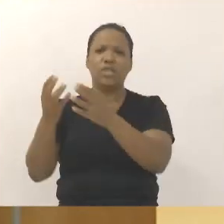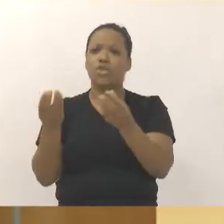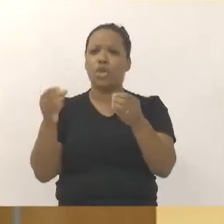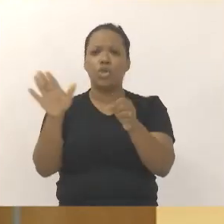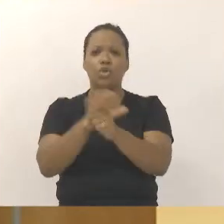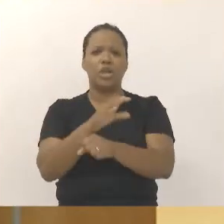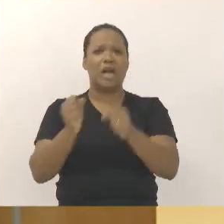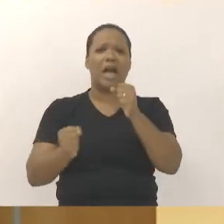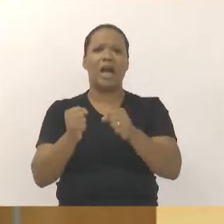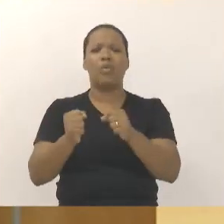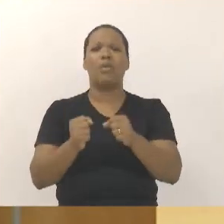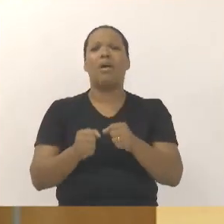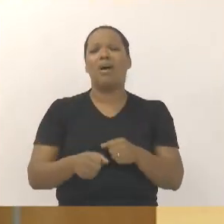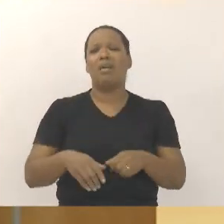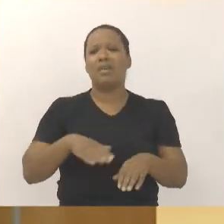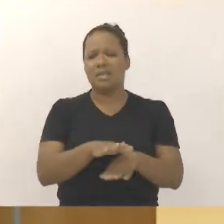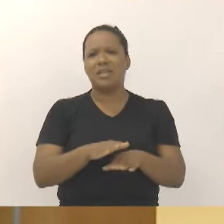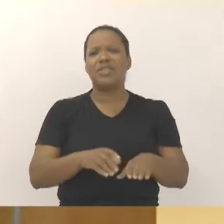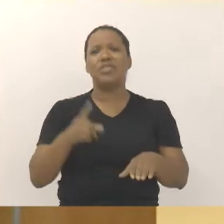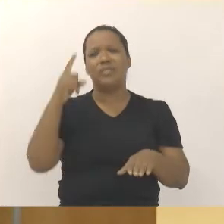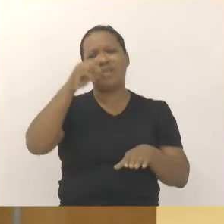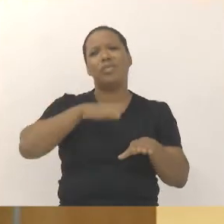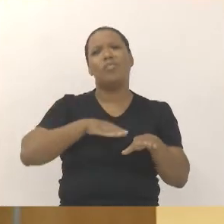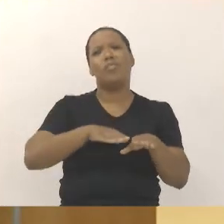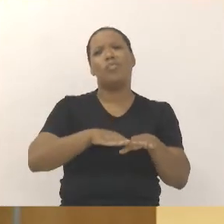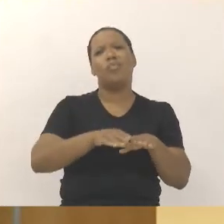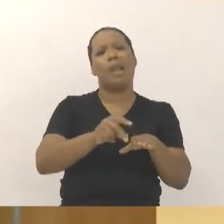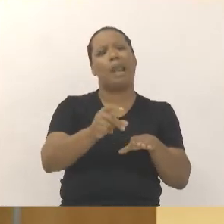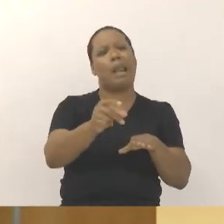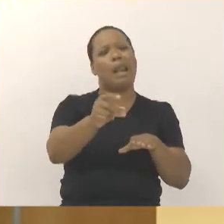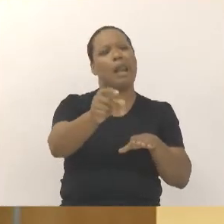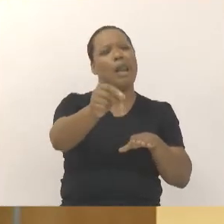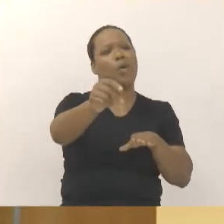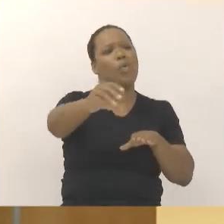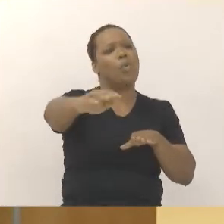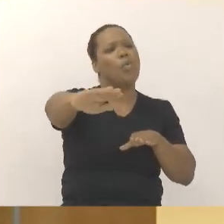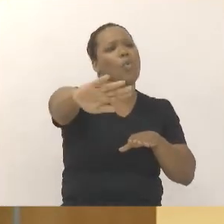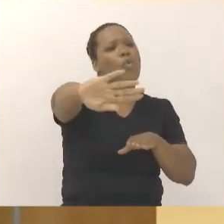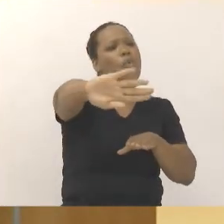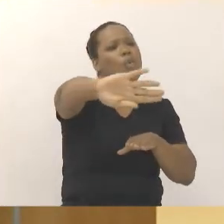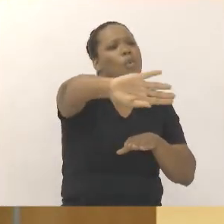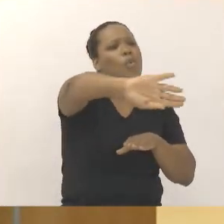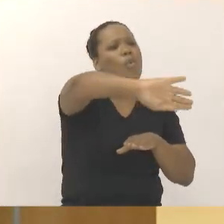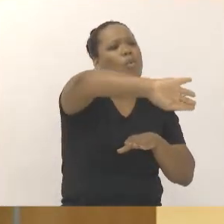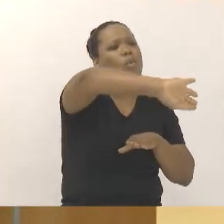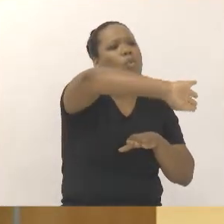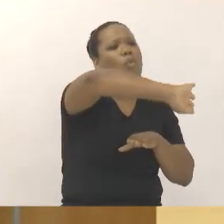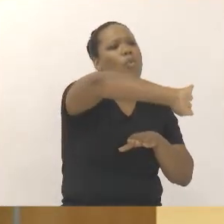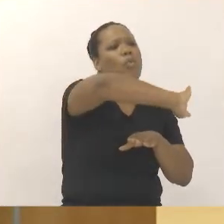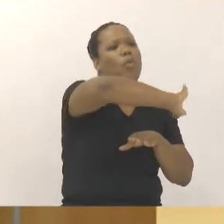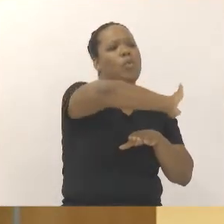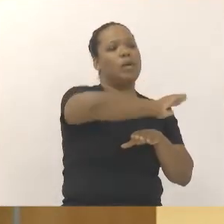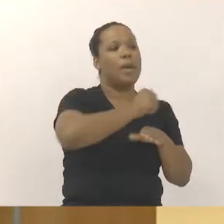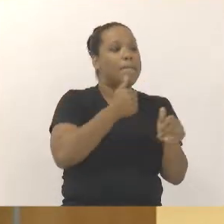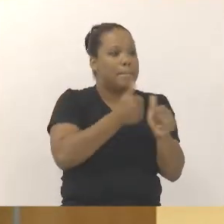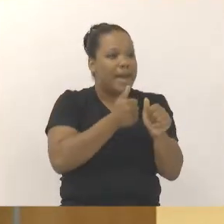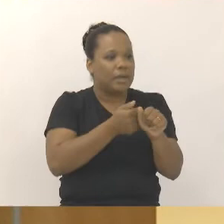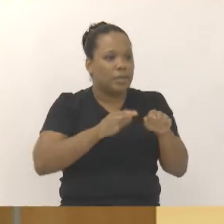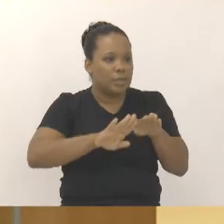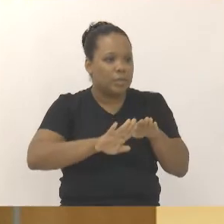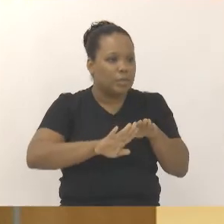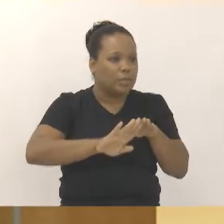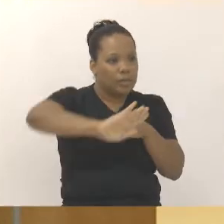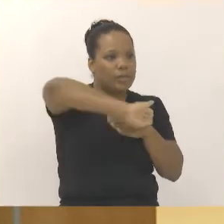sendo construídos. Ali são vários moradores que têm carros. Esses veículos, essas pessoas precisam se deslocar até a JTU